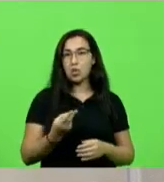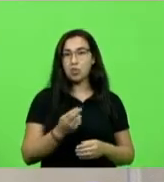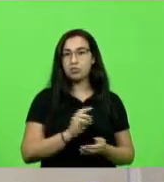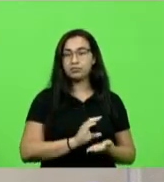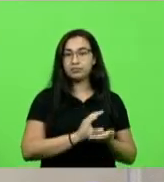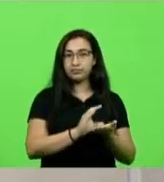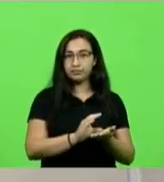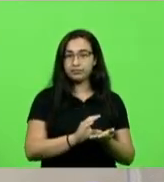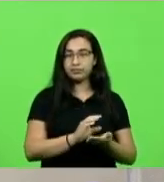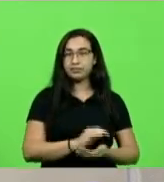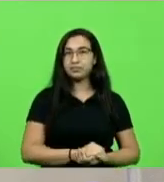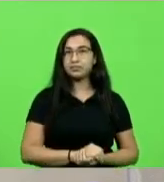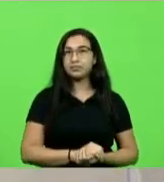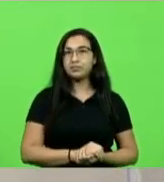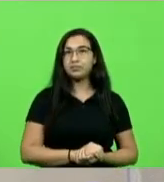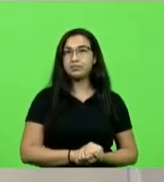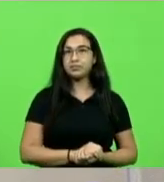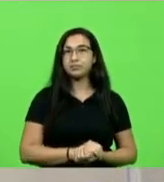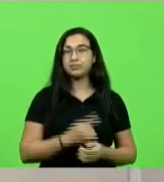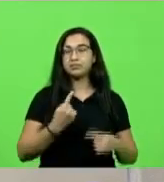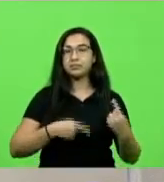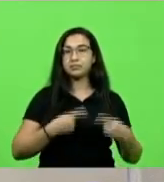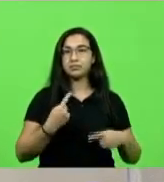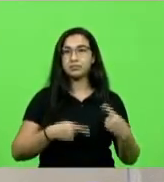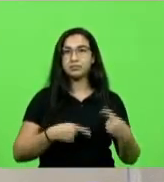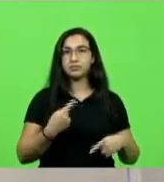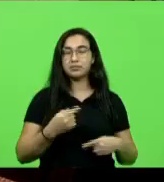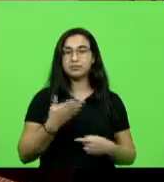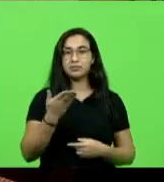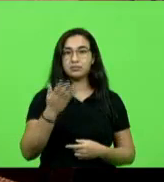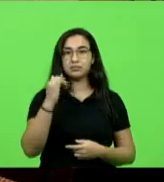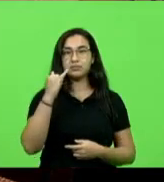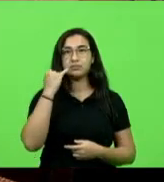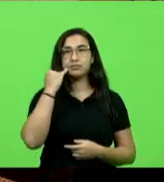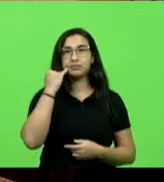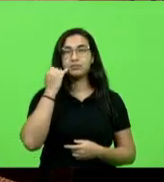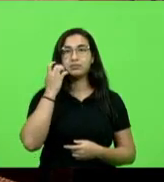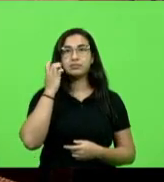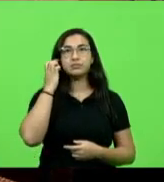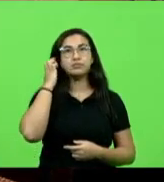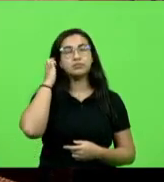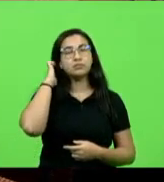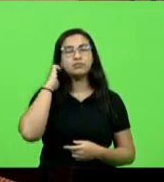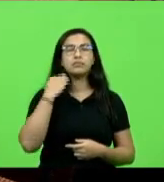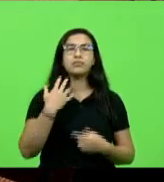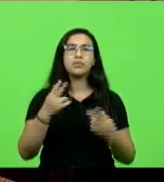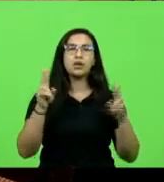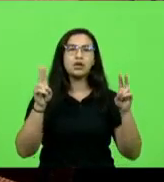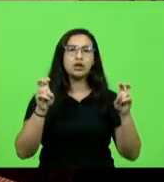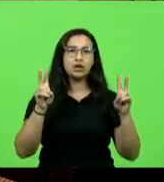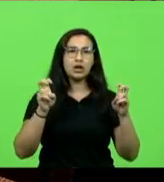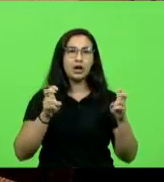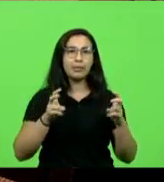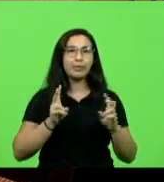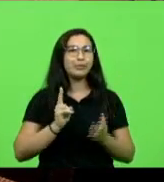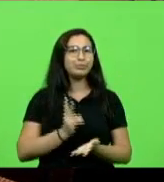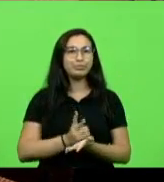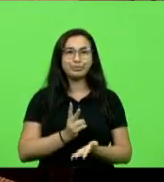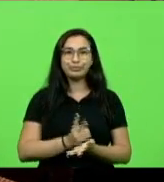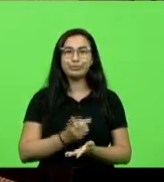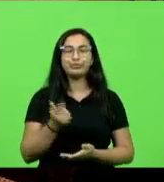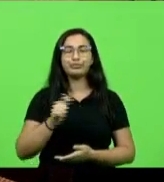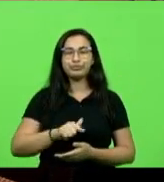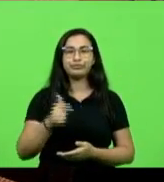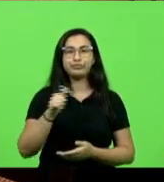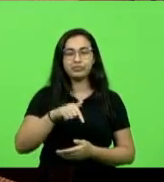discussão. Senhor presidente. Com a palavra, deputado Jair Mioto. Senhor presidente, esse é um assunto recorrente, não só aqui no